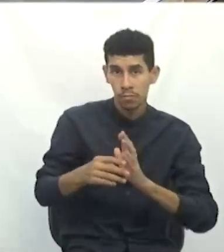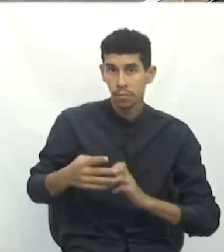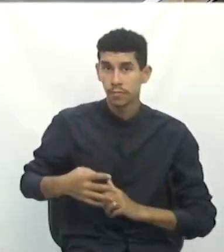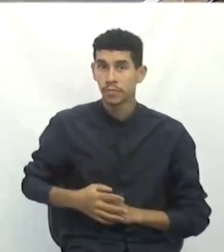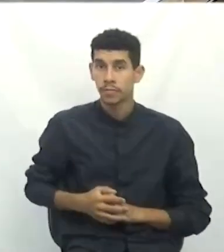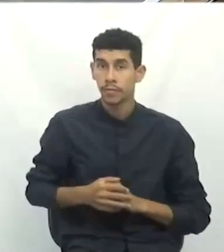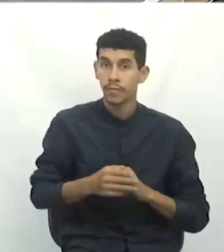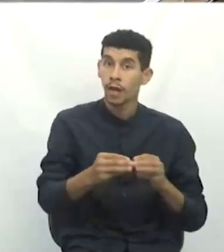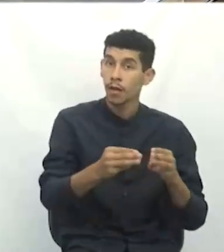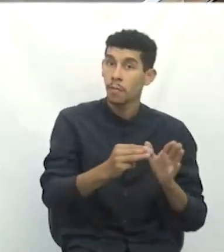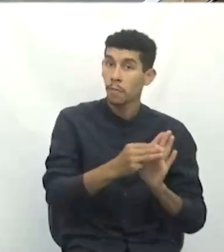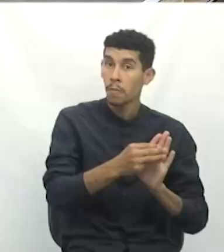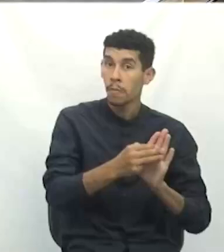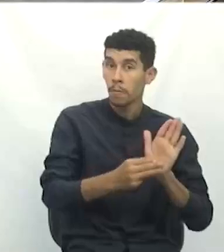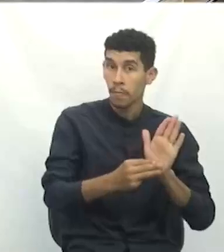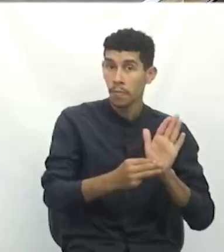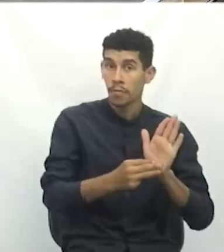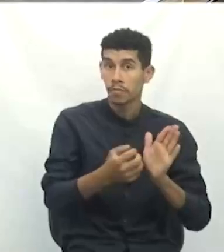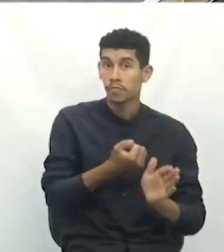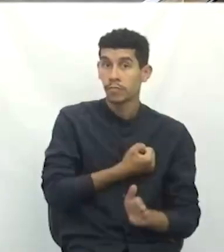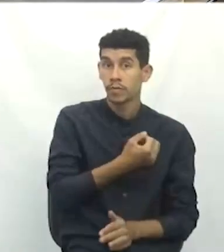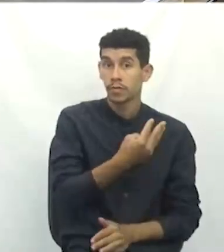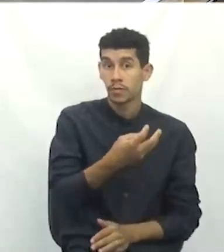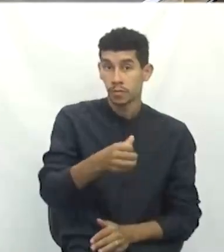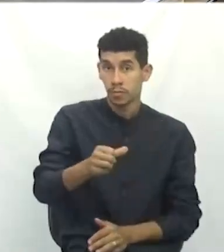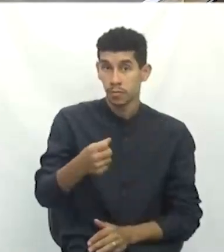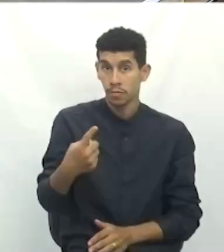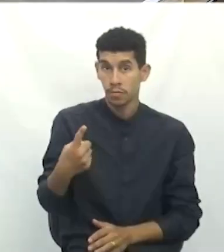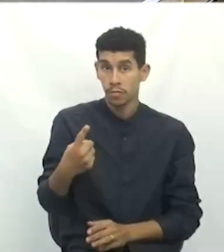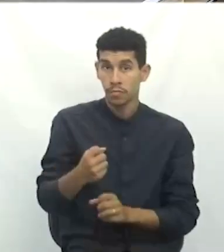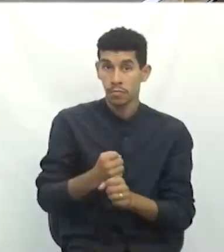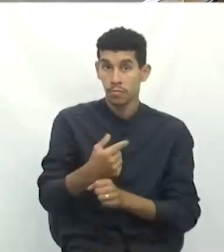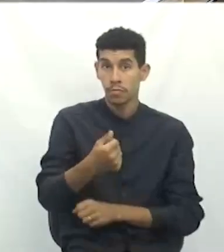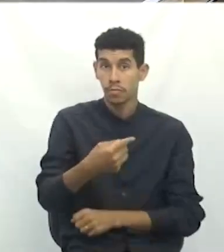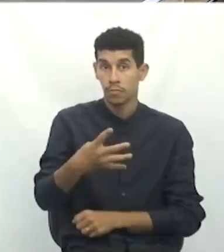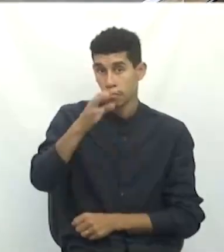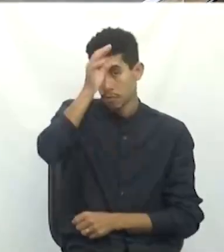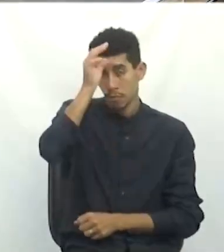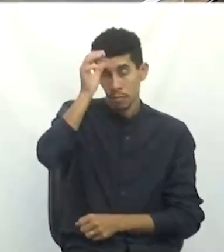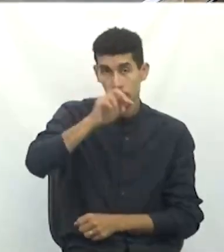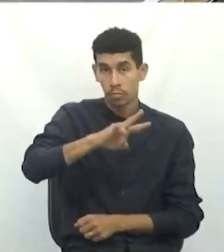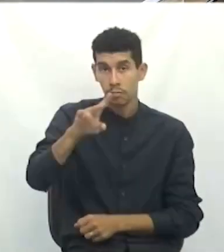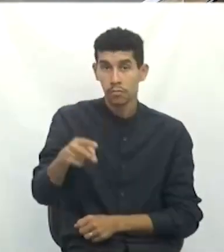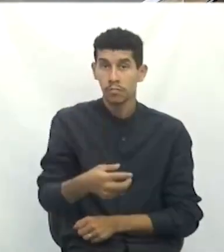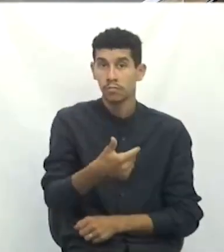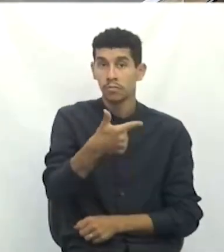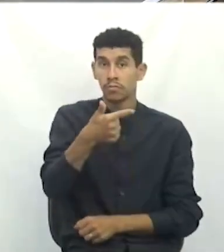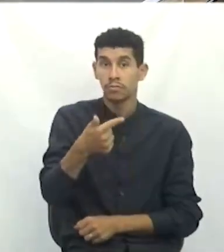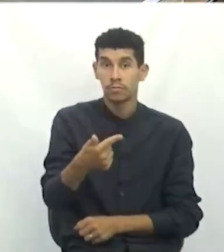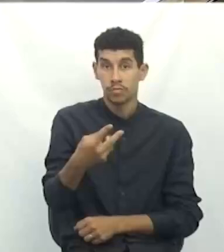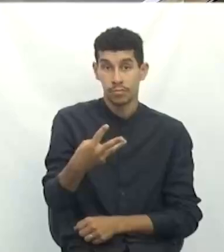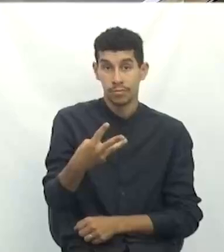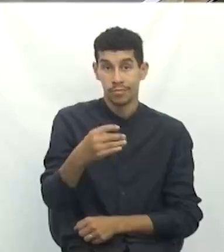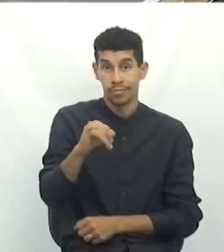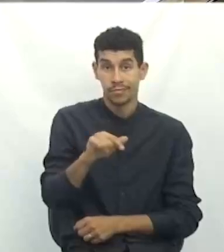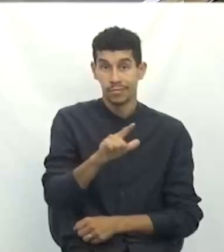Memorando o número 391 de 2024, Criciúma 23 de julho de 2024.